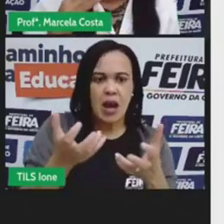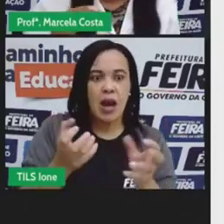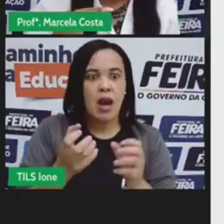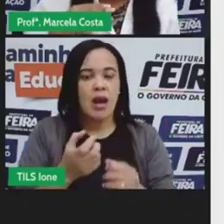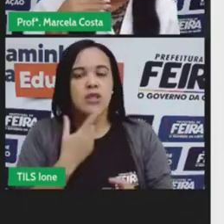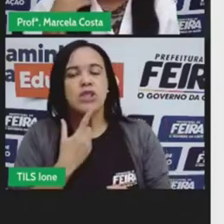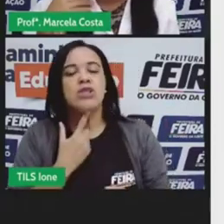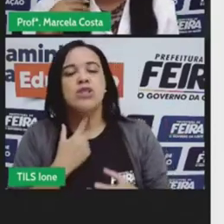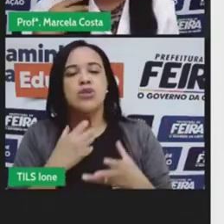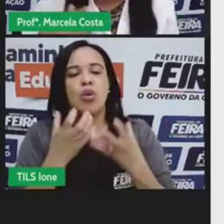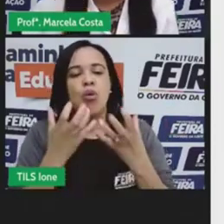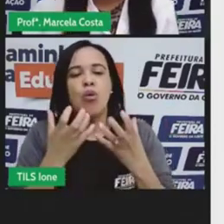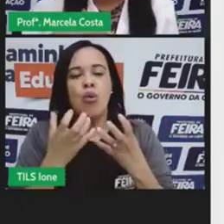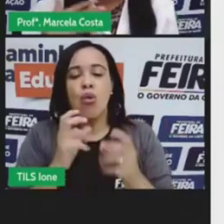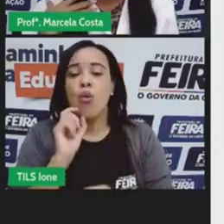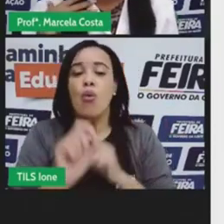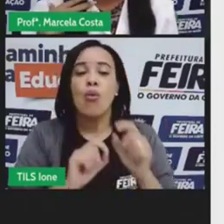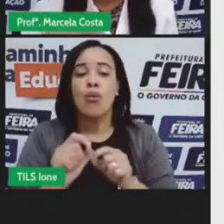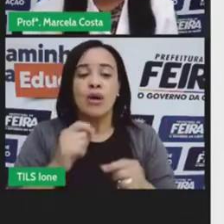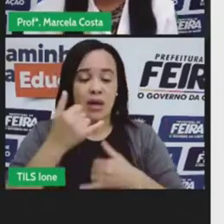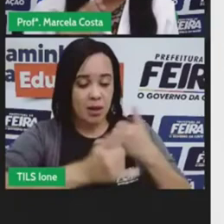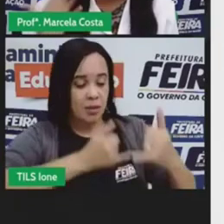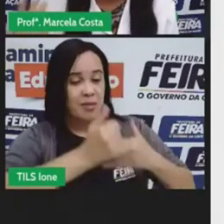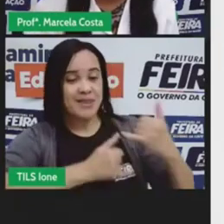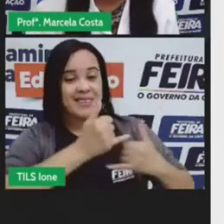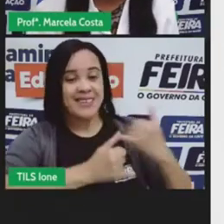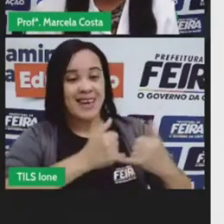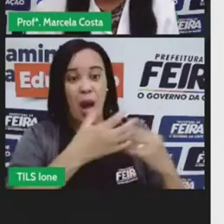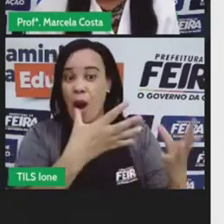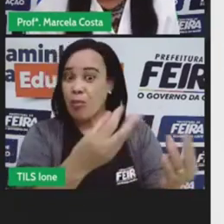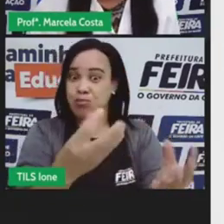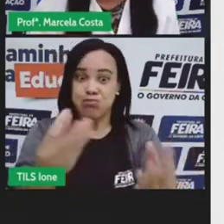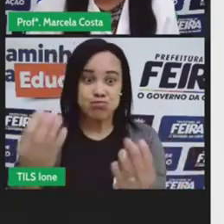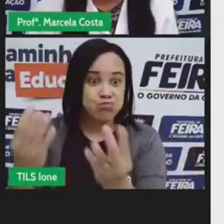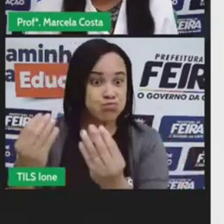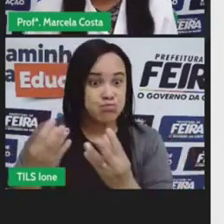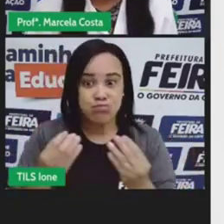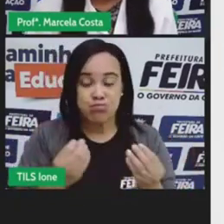o que é que eu... Que brinquedo é que eu vou pegar para brincar? Porque são tantos.